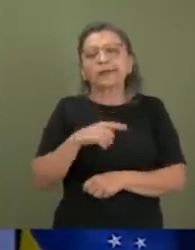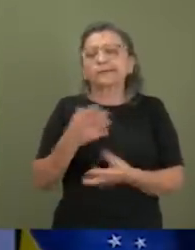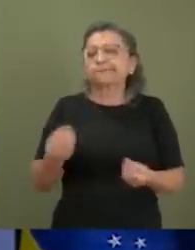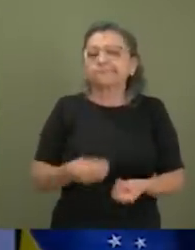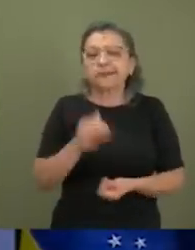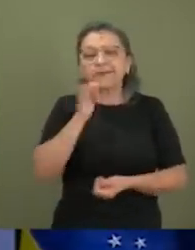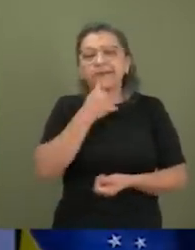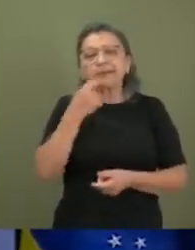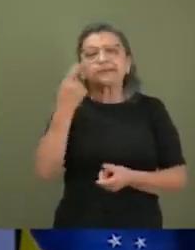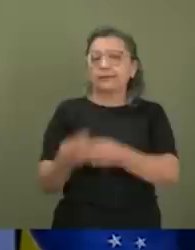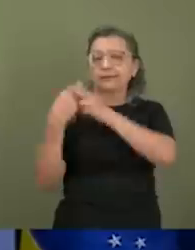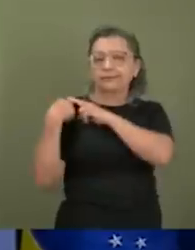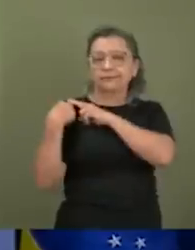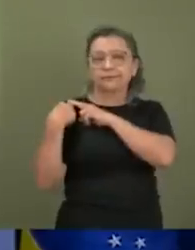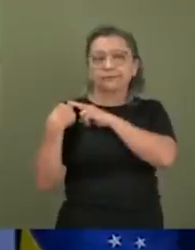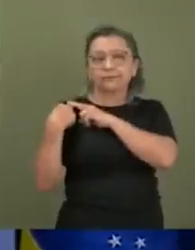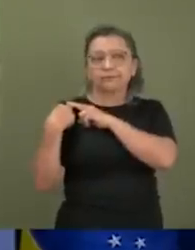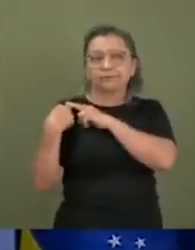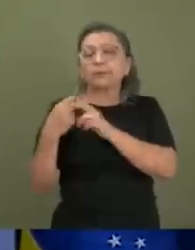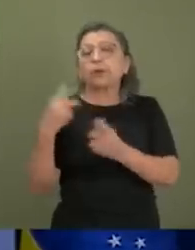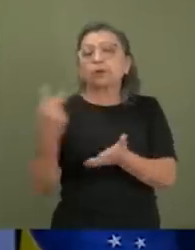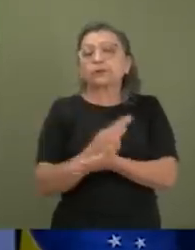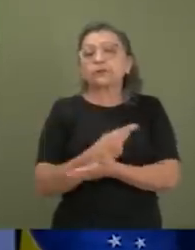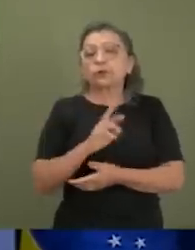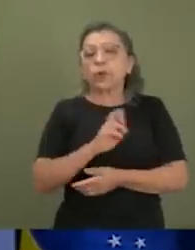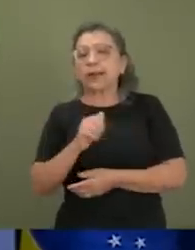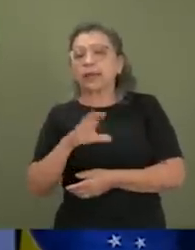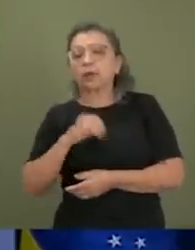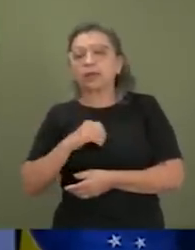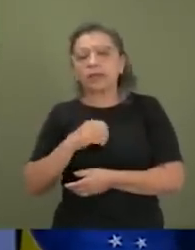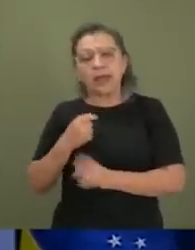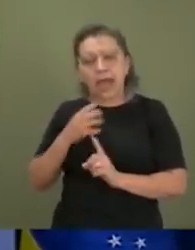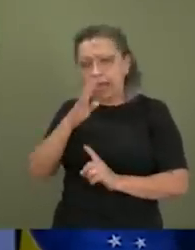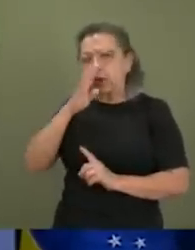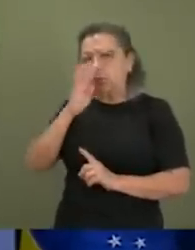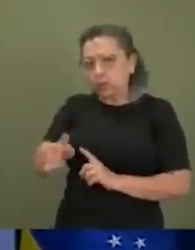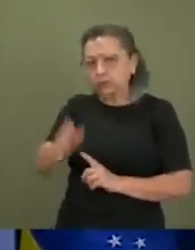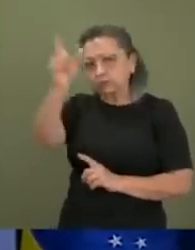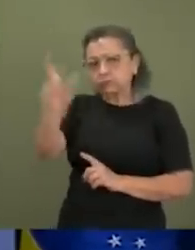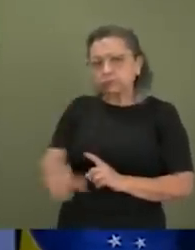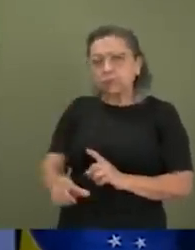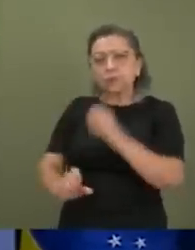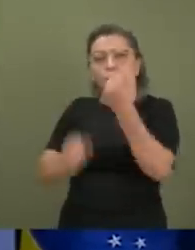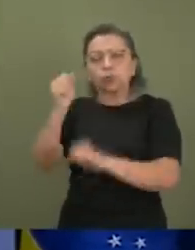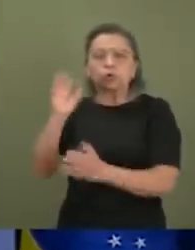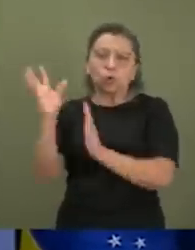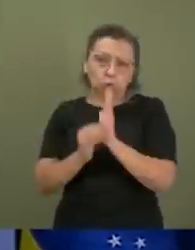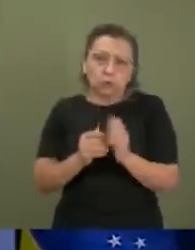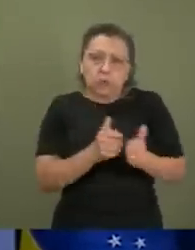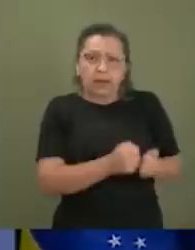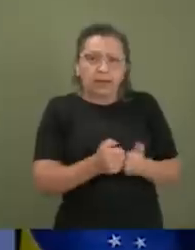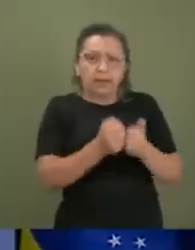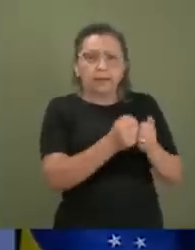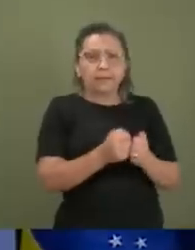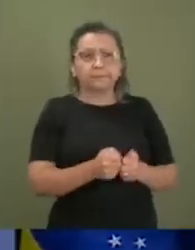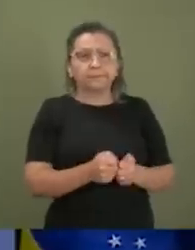chega a responsabilizar pelo massacre de Realengo um produtor de conteúdo para gamers, de conteúdo para